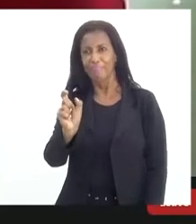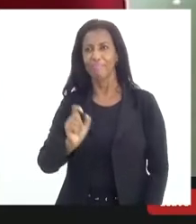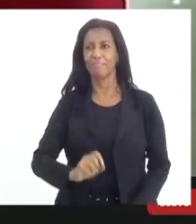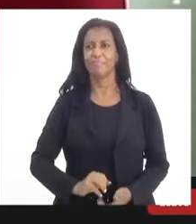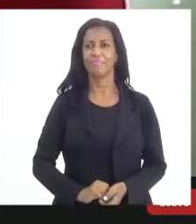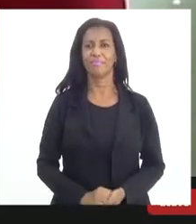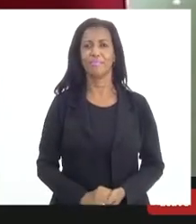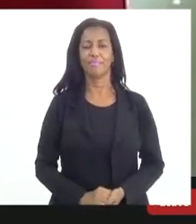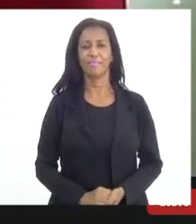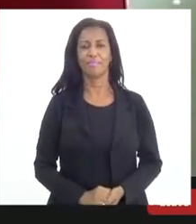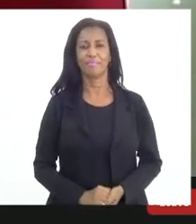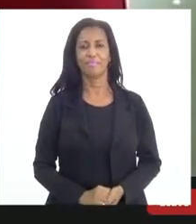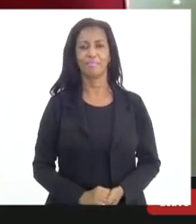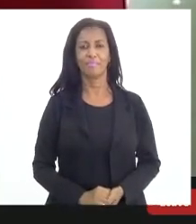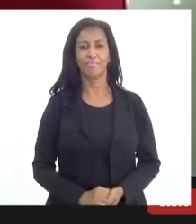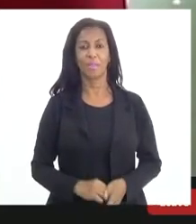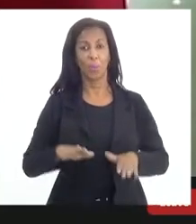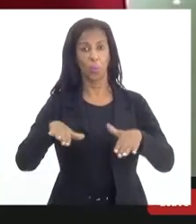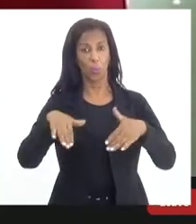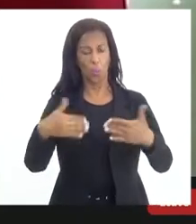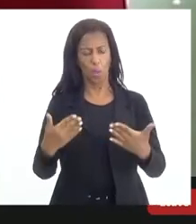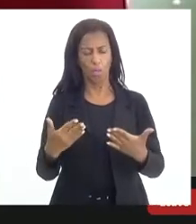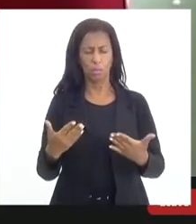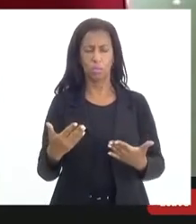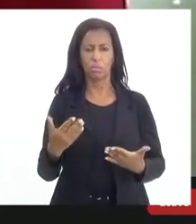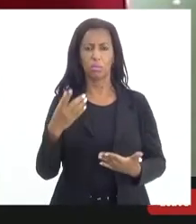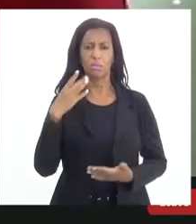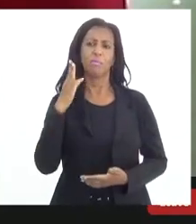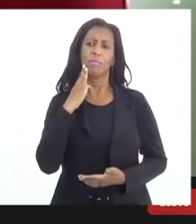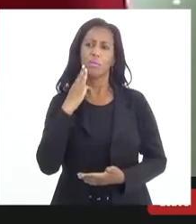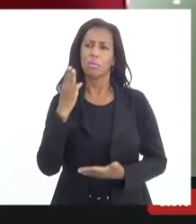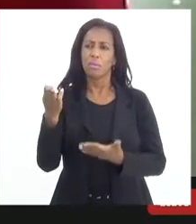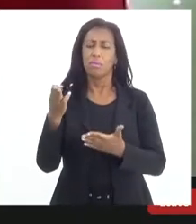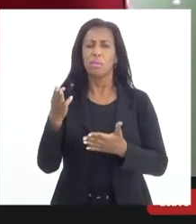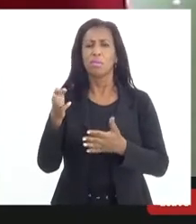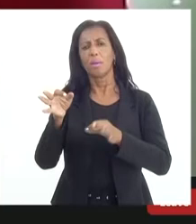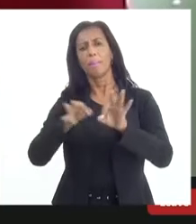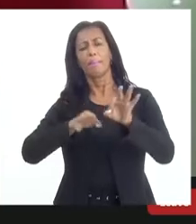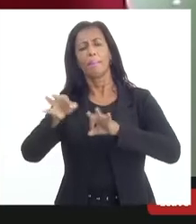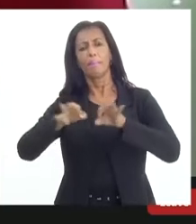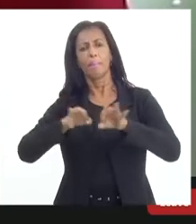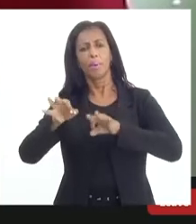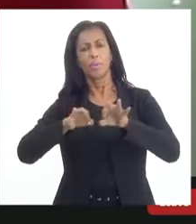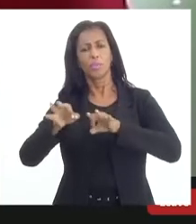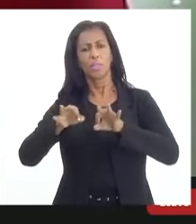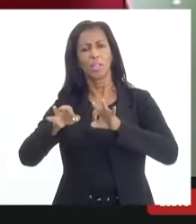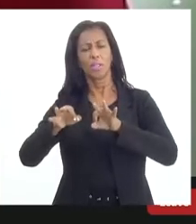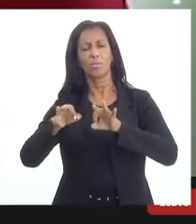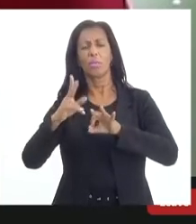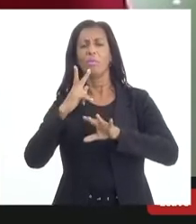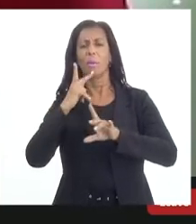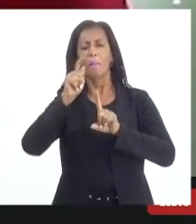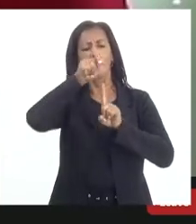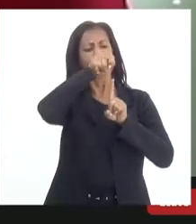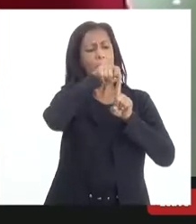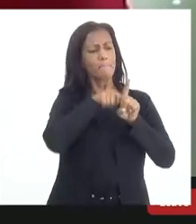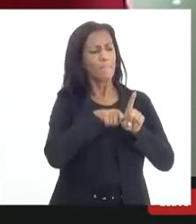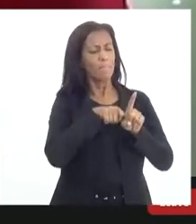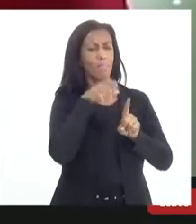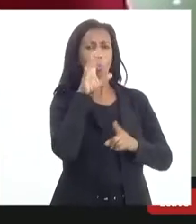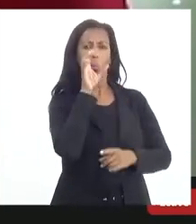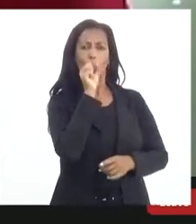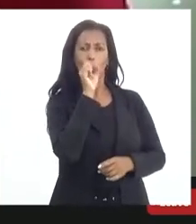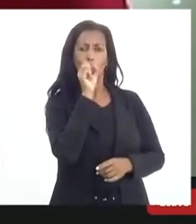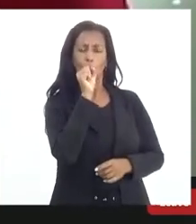que, quando o senhor apresentou um projeto de lei tratando do agosto laranja, eu